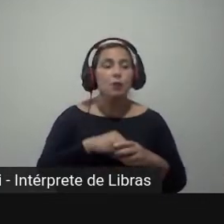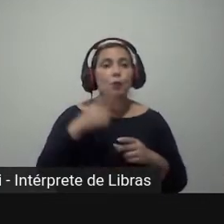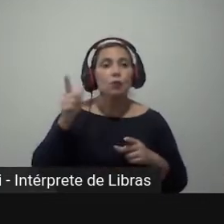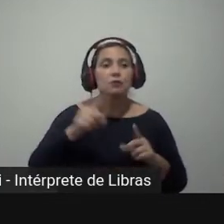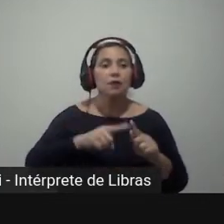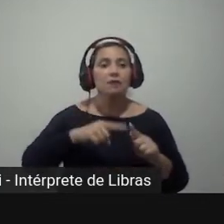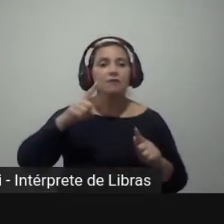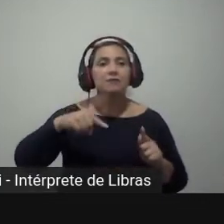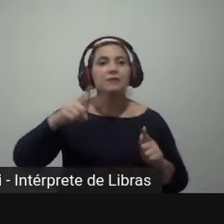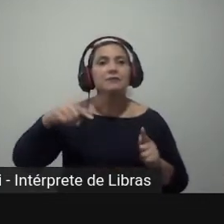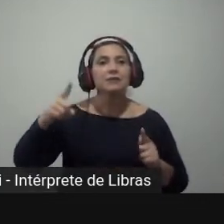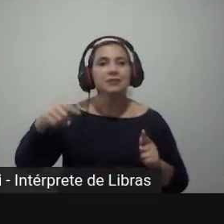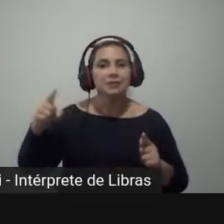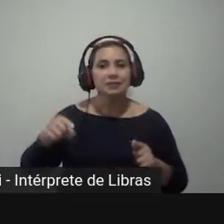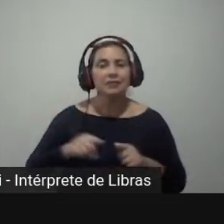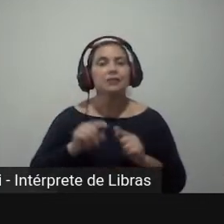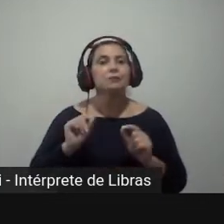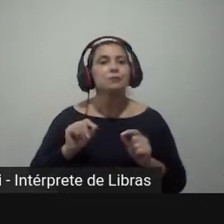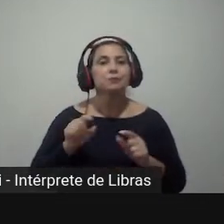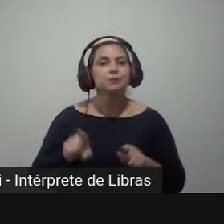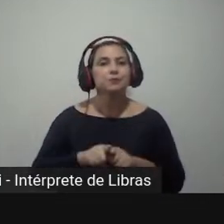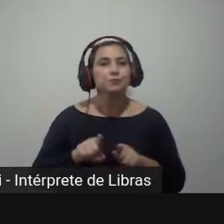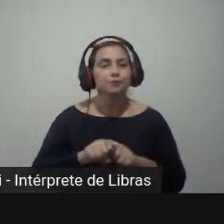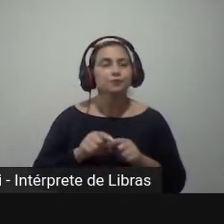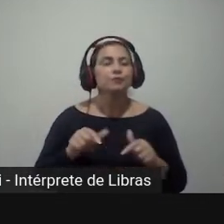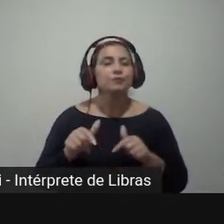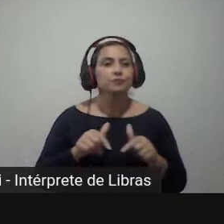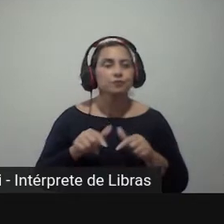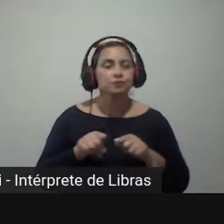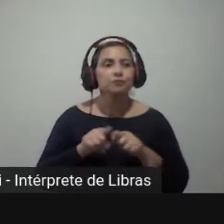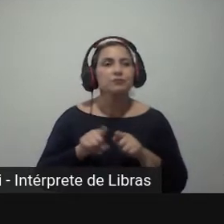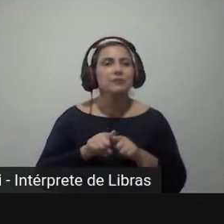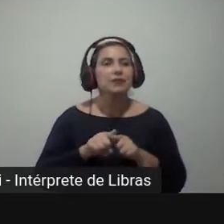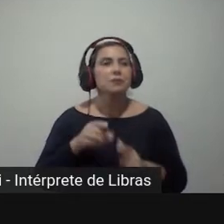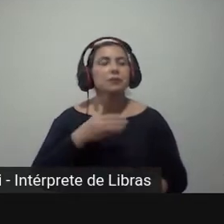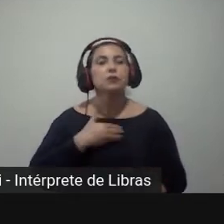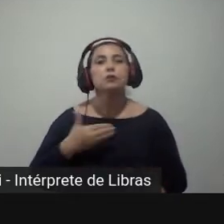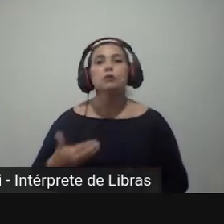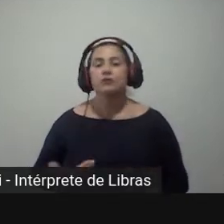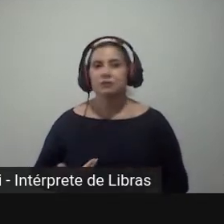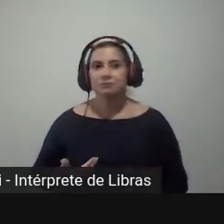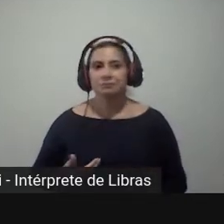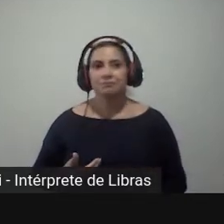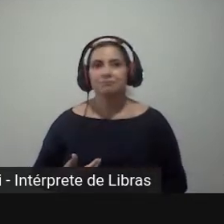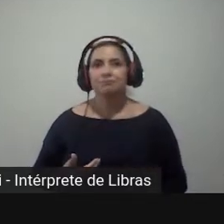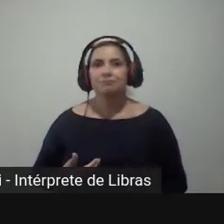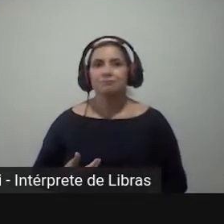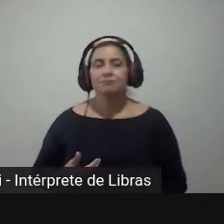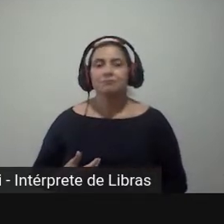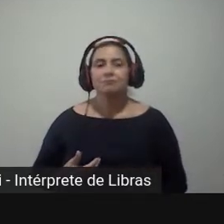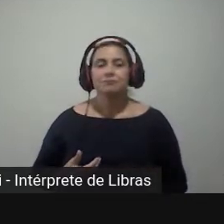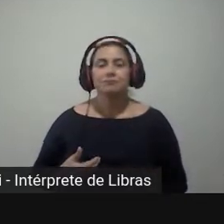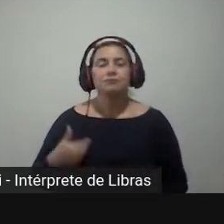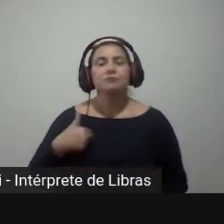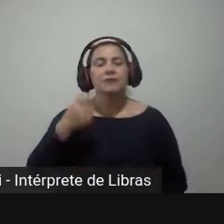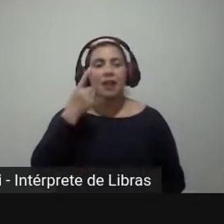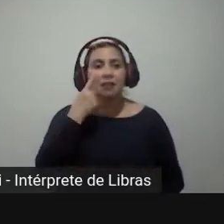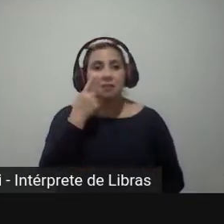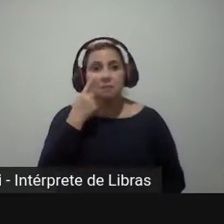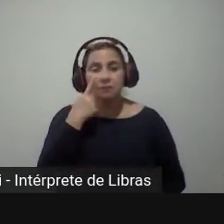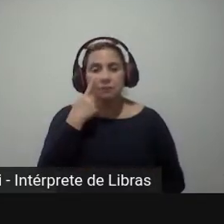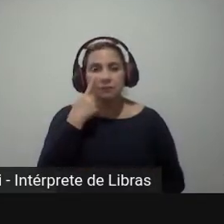que é o efeito coateio proveniente também dos governadores. Então, ele tentava verificar